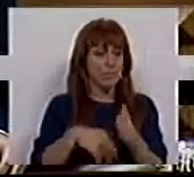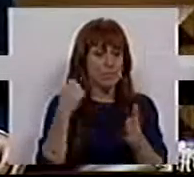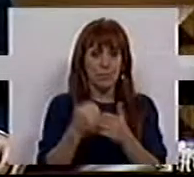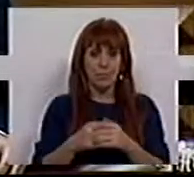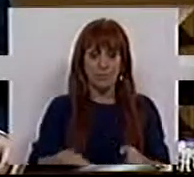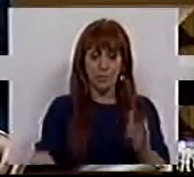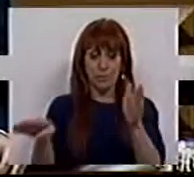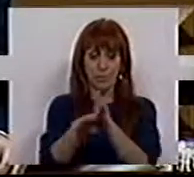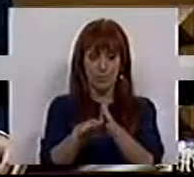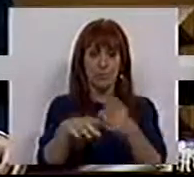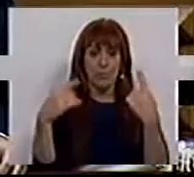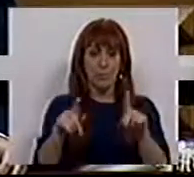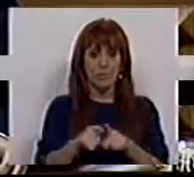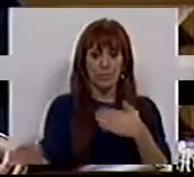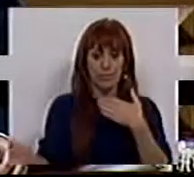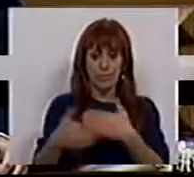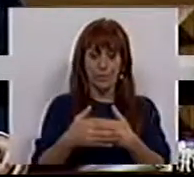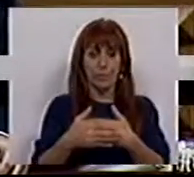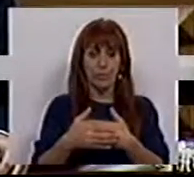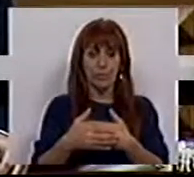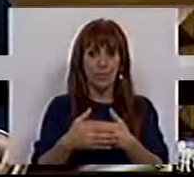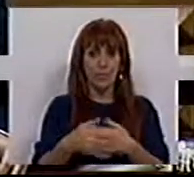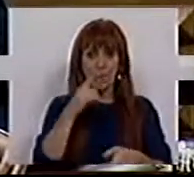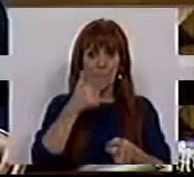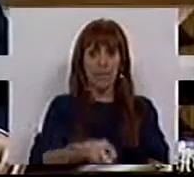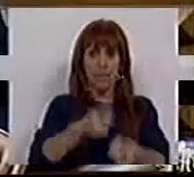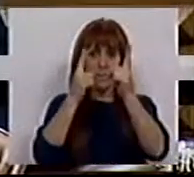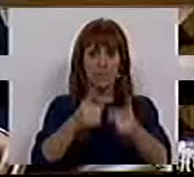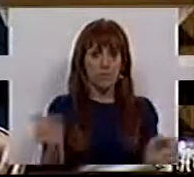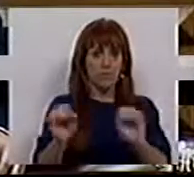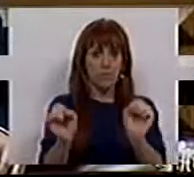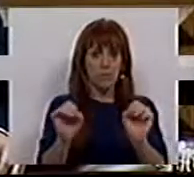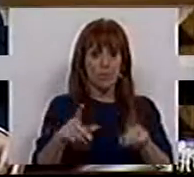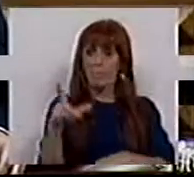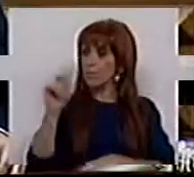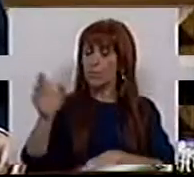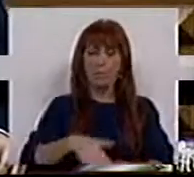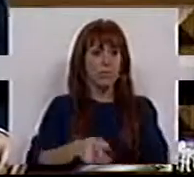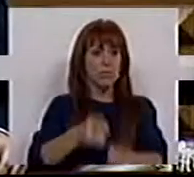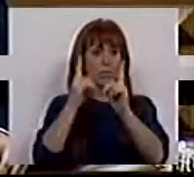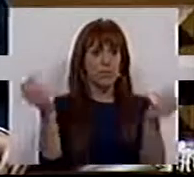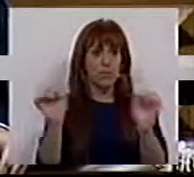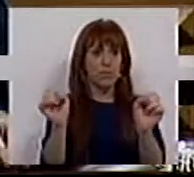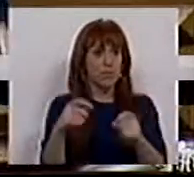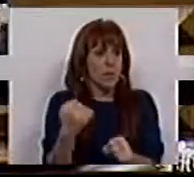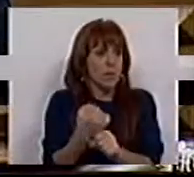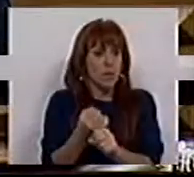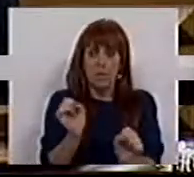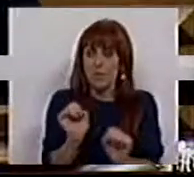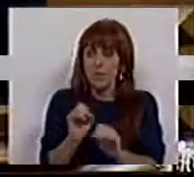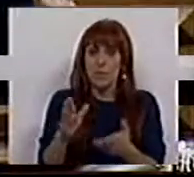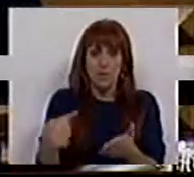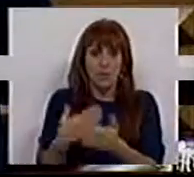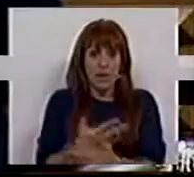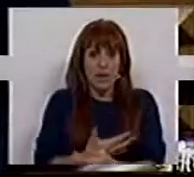que um porto está encerrado, os pescadores não saem para pescar e por isso não têm atividade e